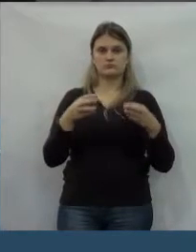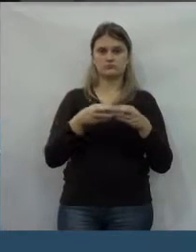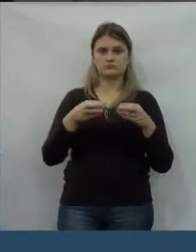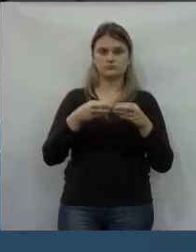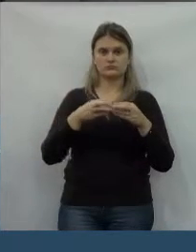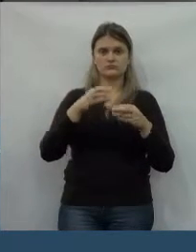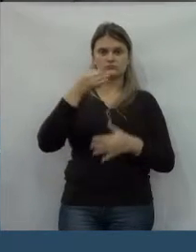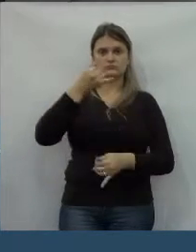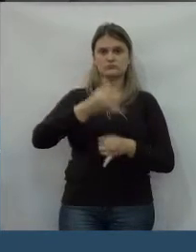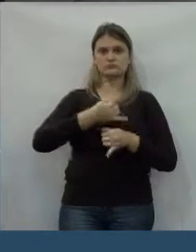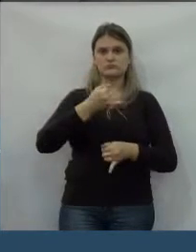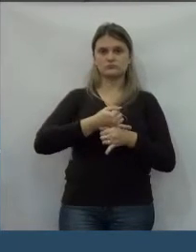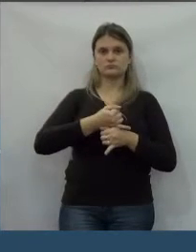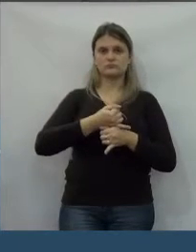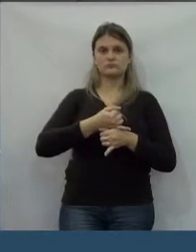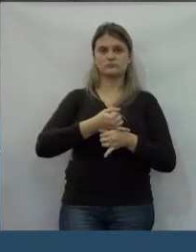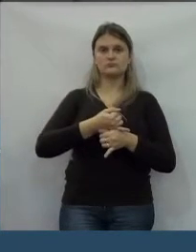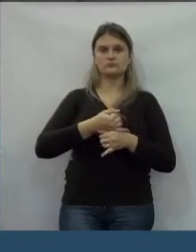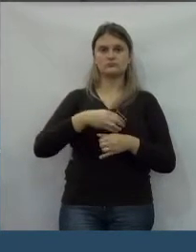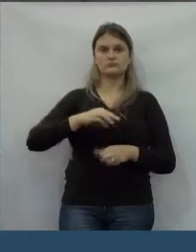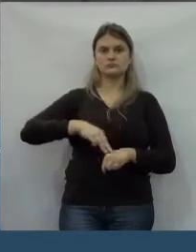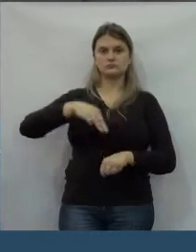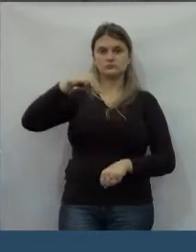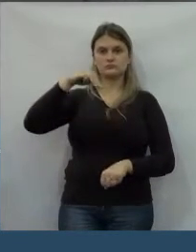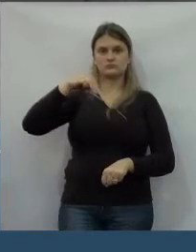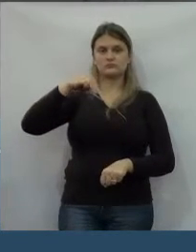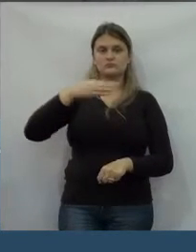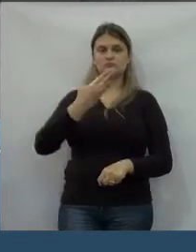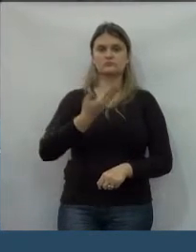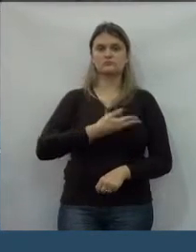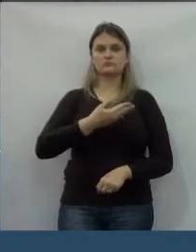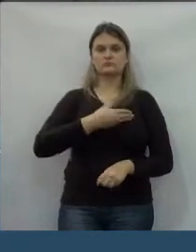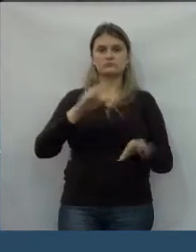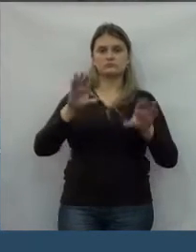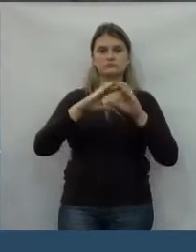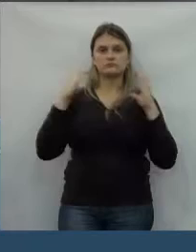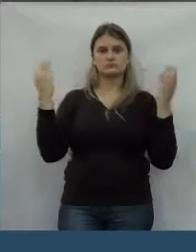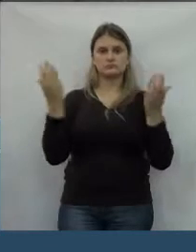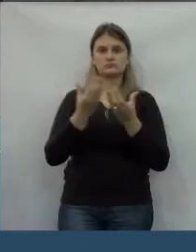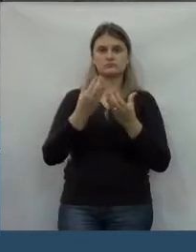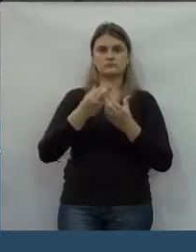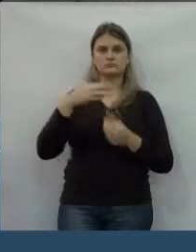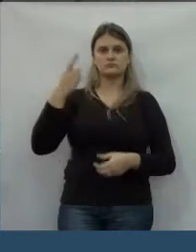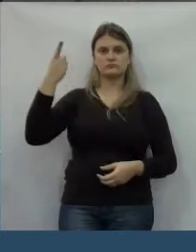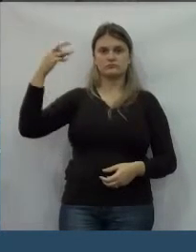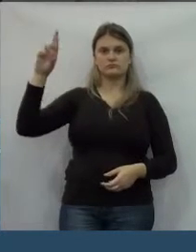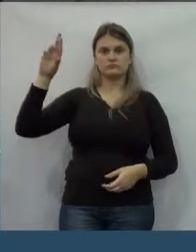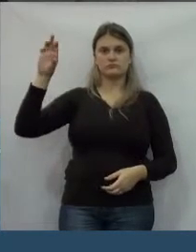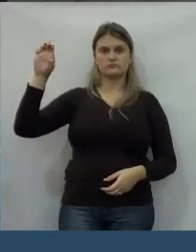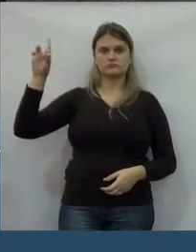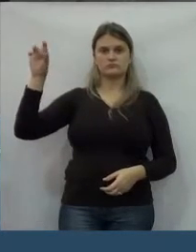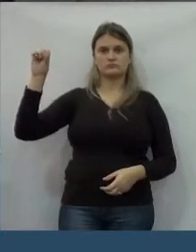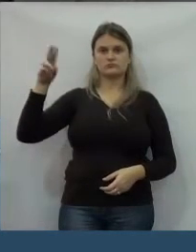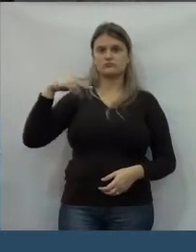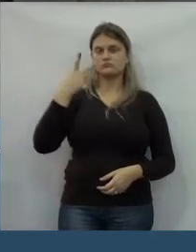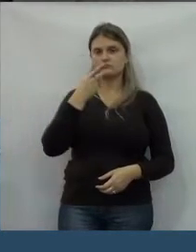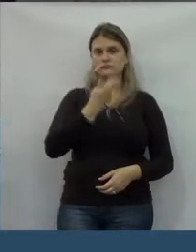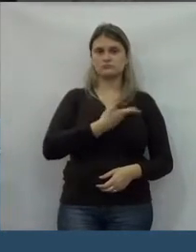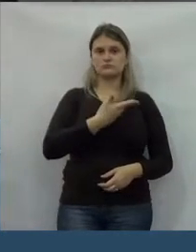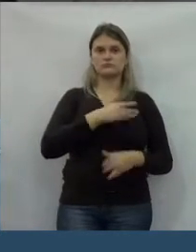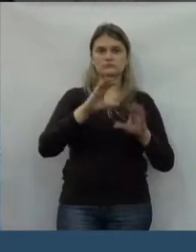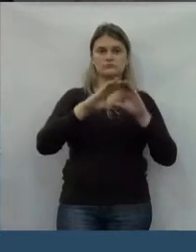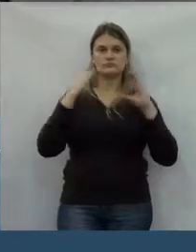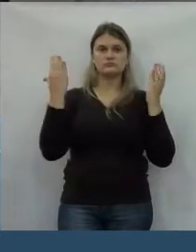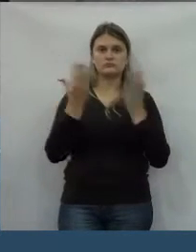diretor, mestre, amigo da comunidade, professor Etos. Quando eu digo amigo da